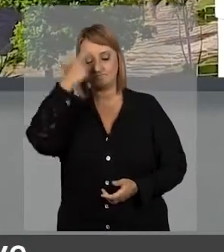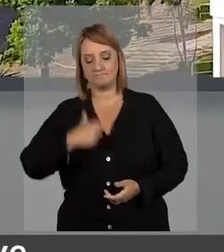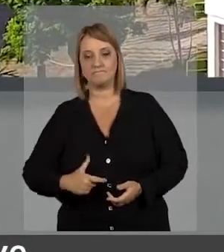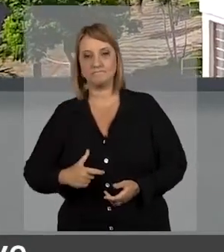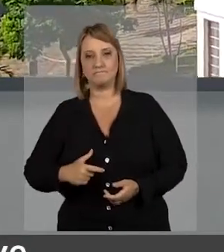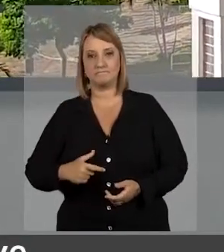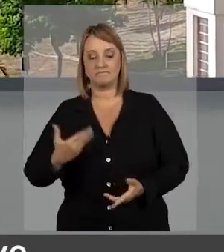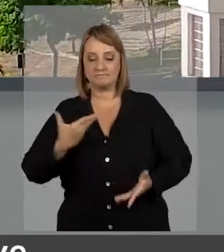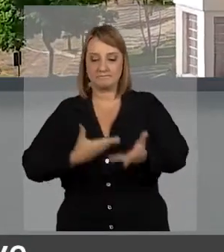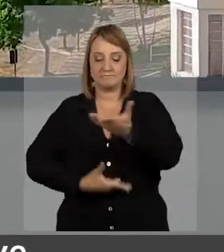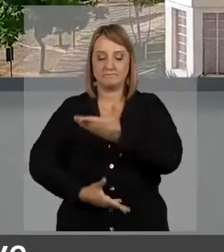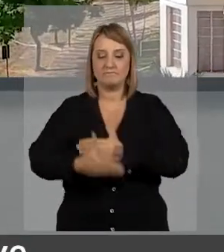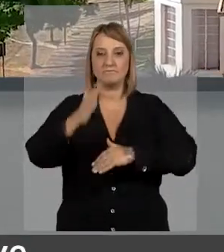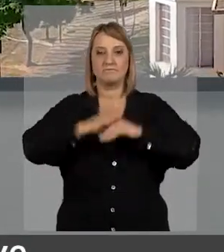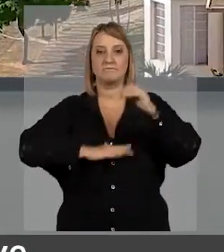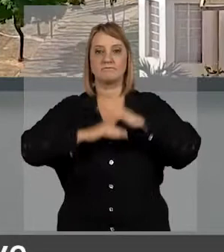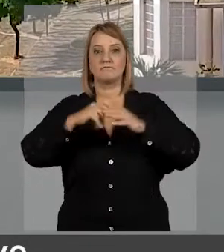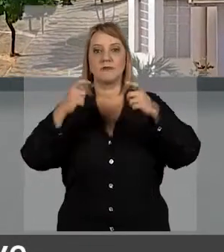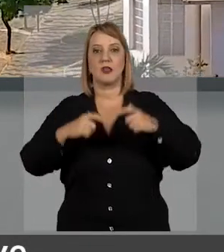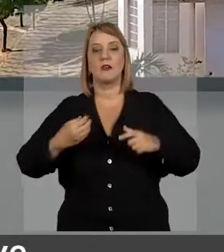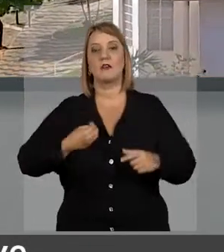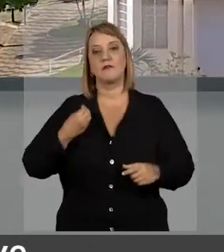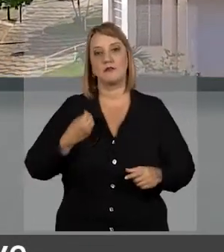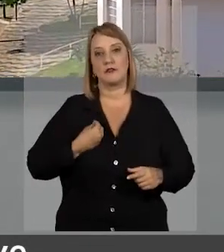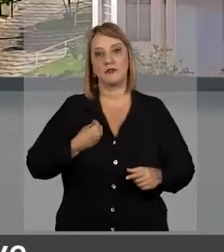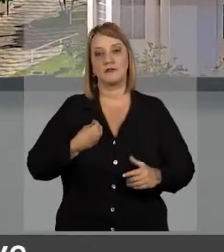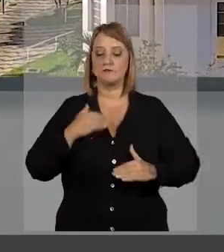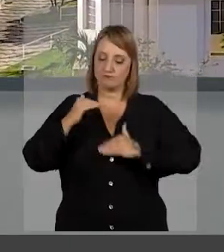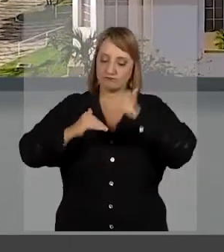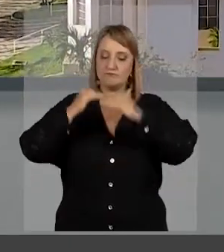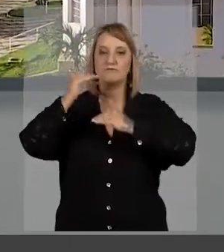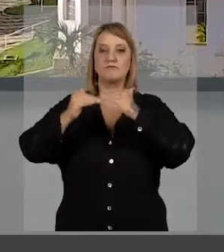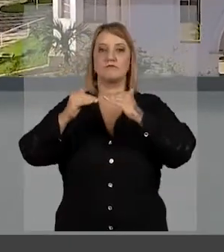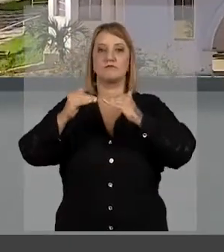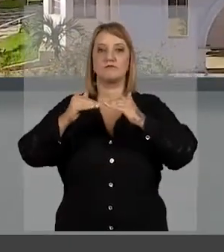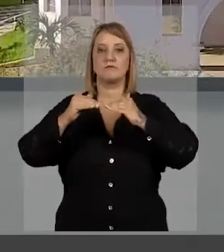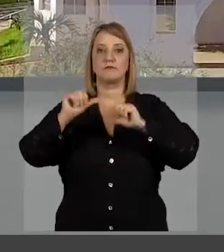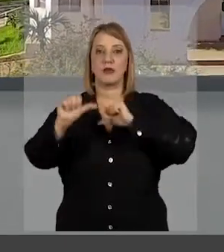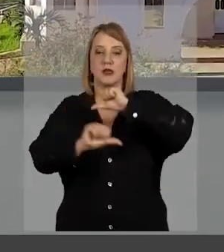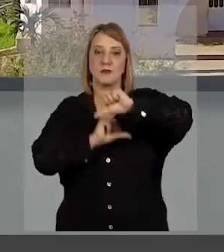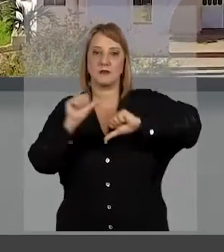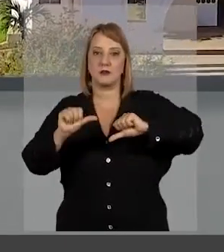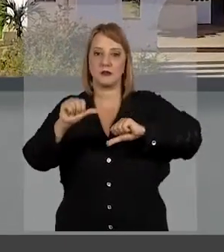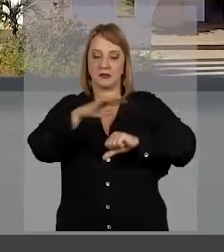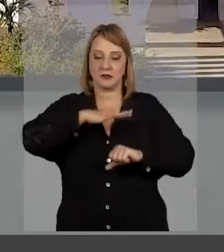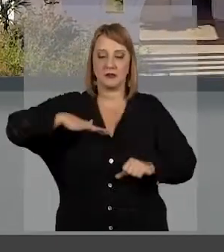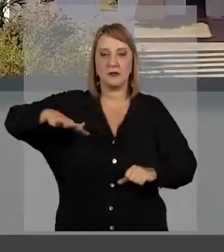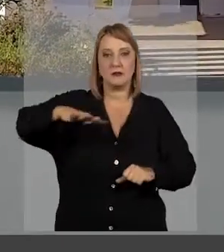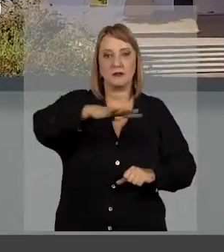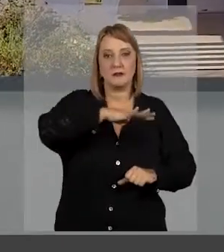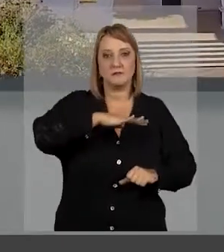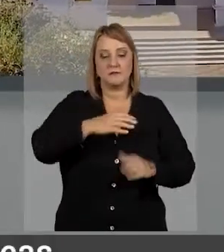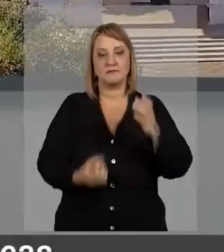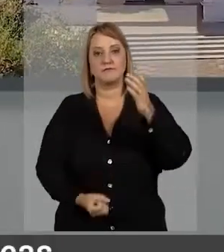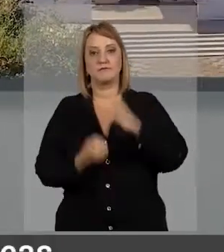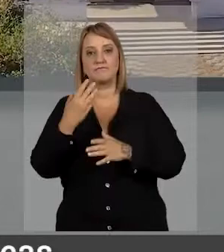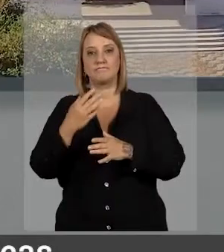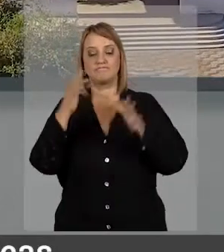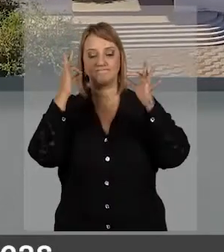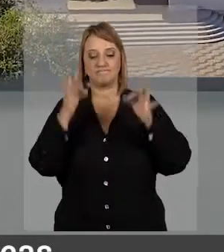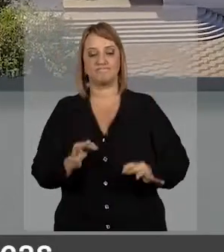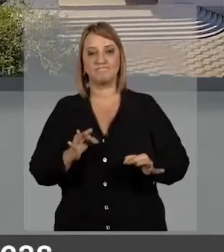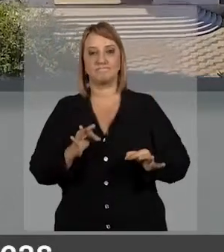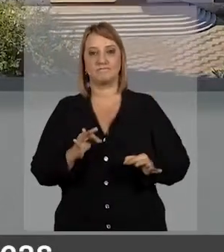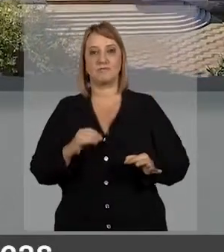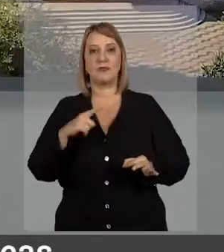o ser humano interage e constrói o espaço em que vive, se desenvolve, modifica o meio ambiente e cria